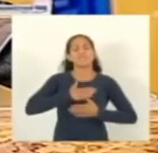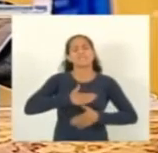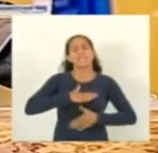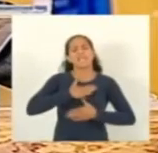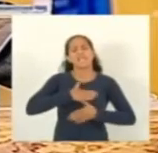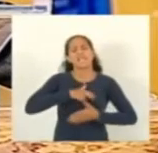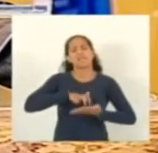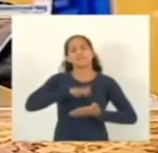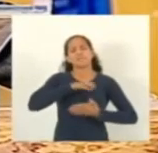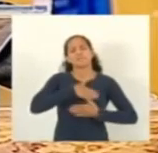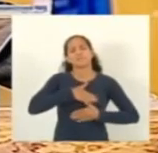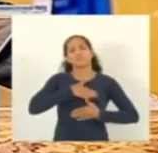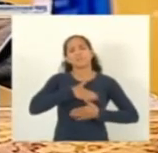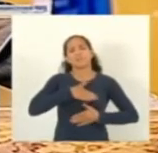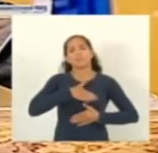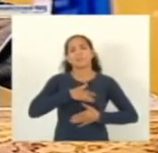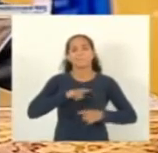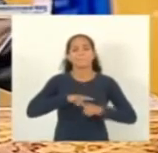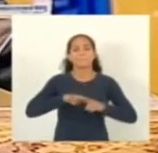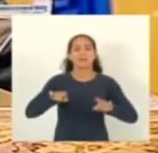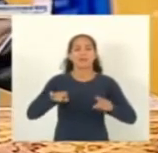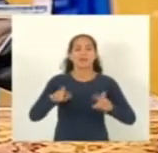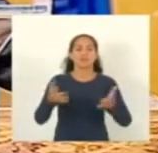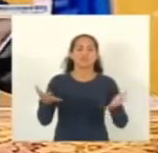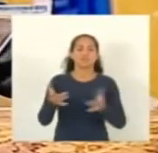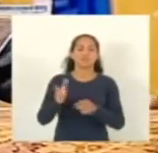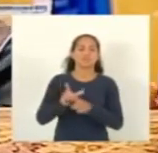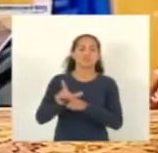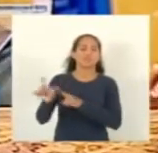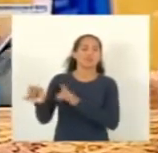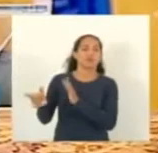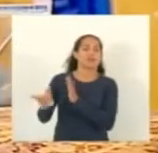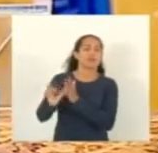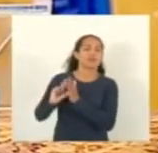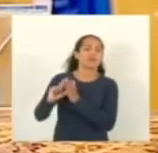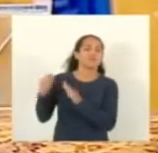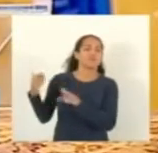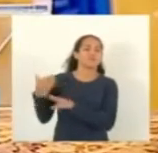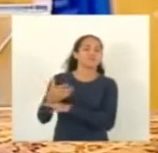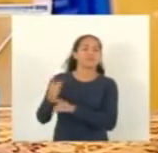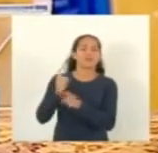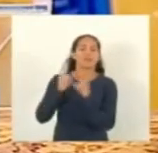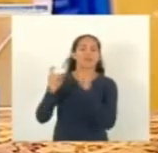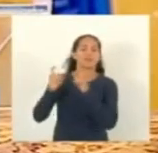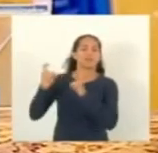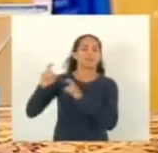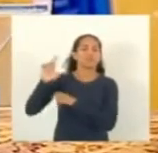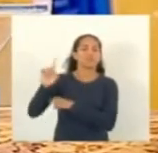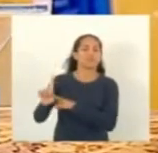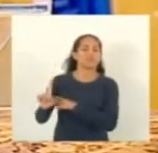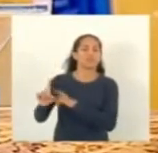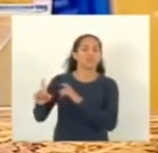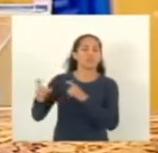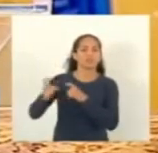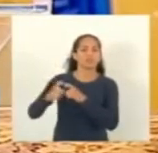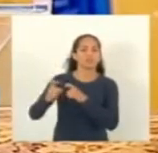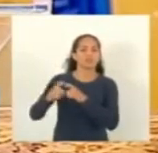Eu vou ter que sair hoje, que eu tenho que participar da reunião do Direito Médico da OAB.